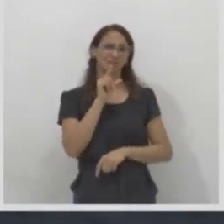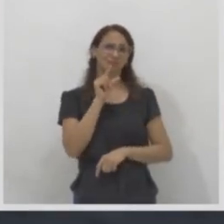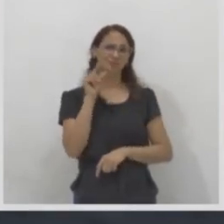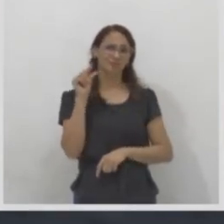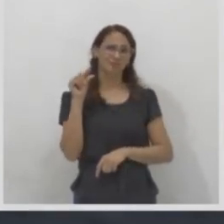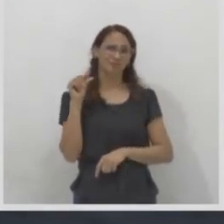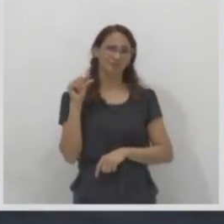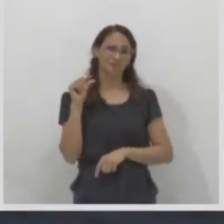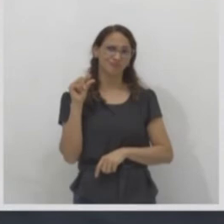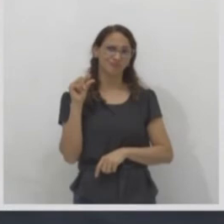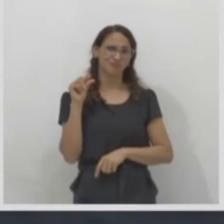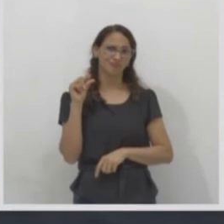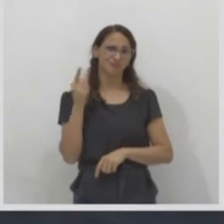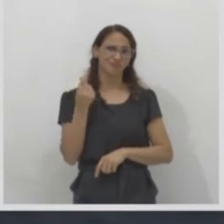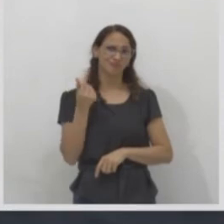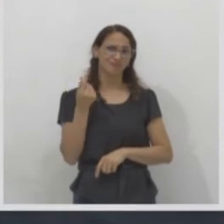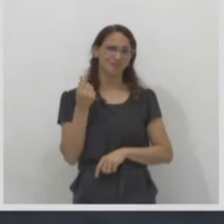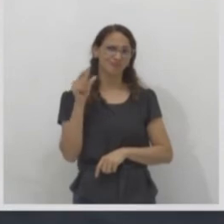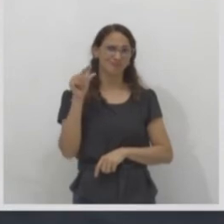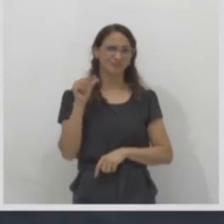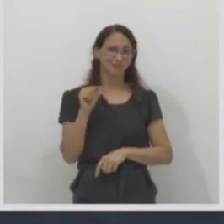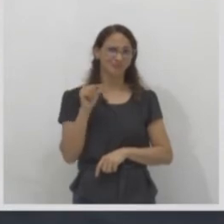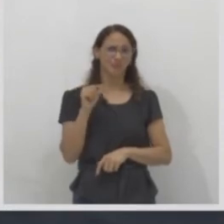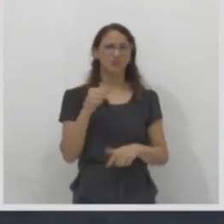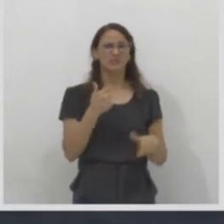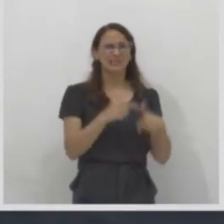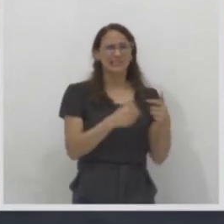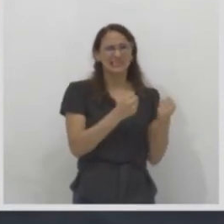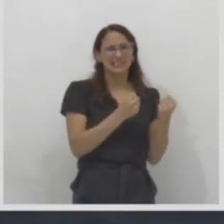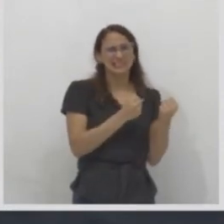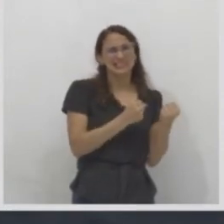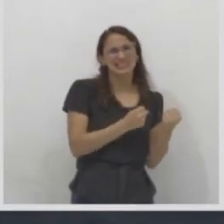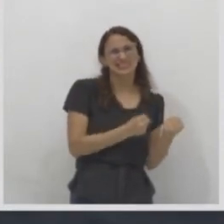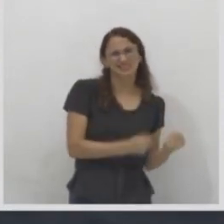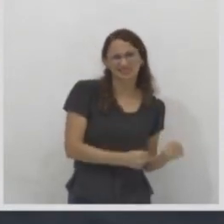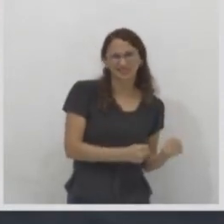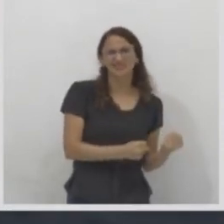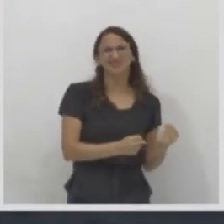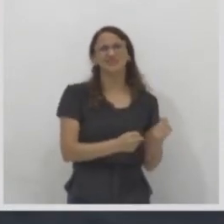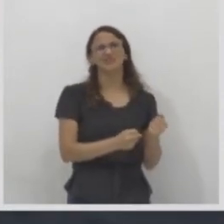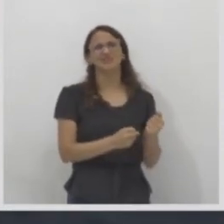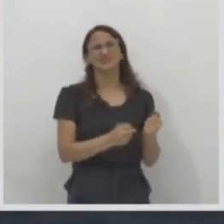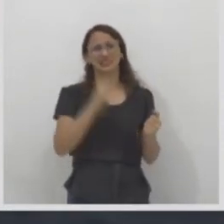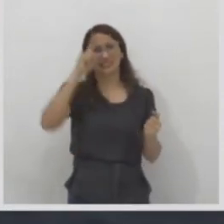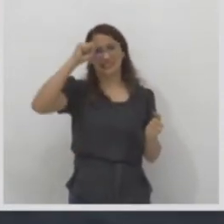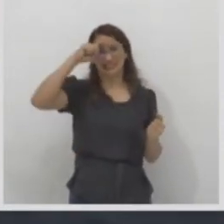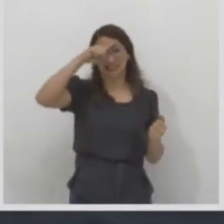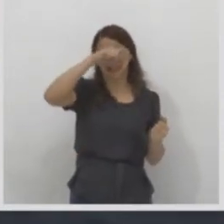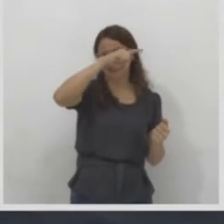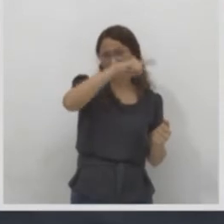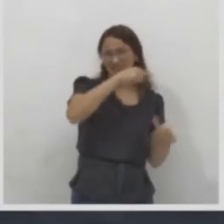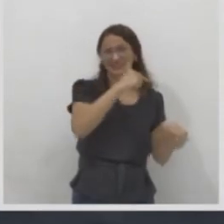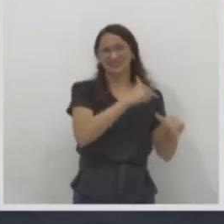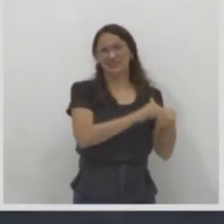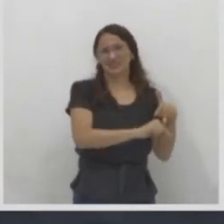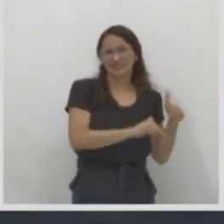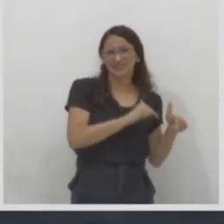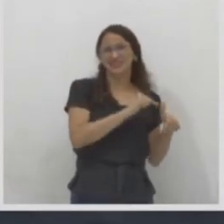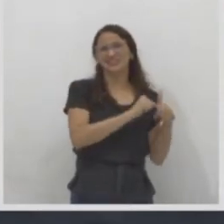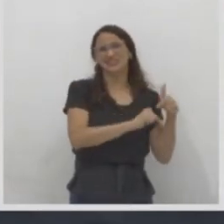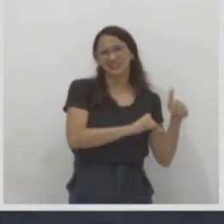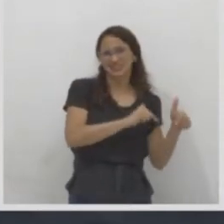remuneração ou de qualidade ruim, de condições de trabalho ruins,